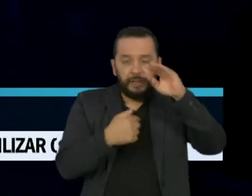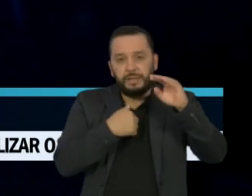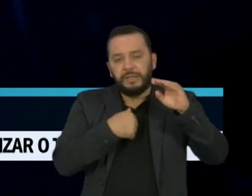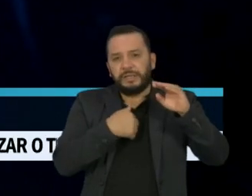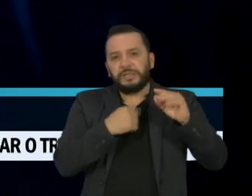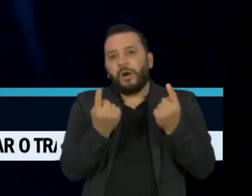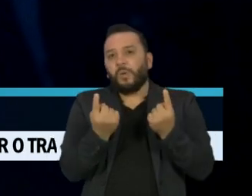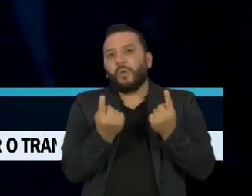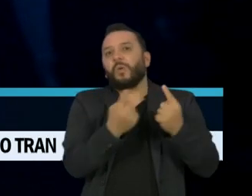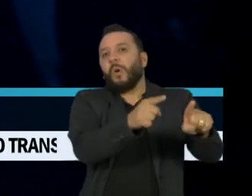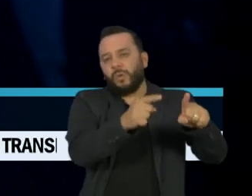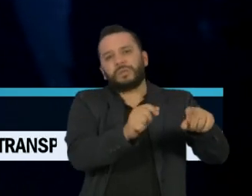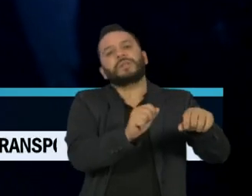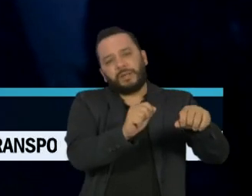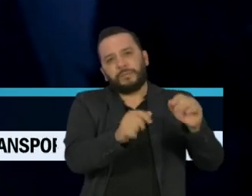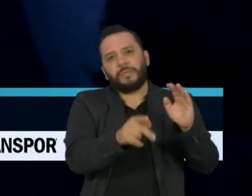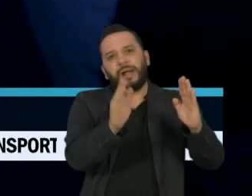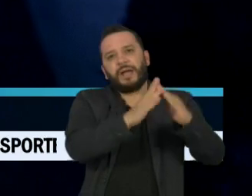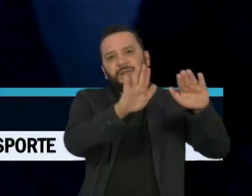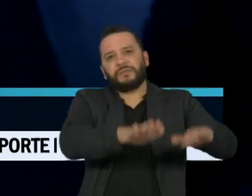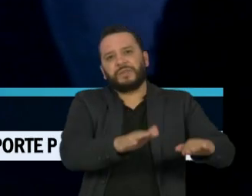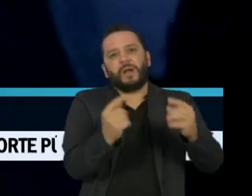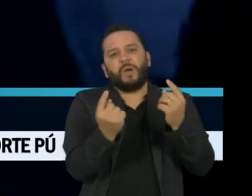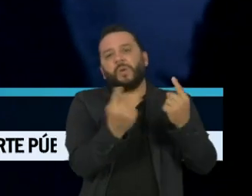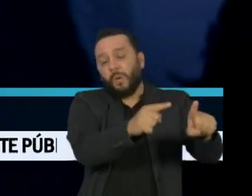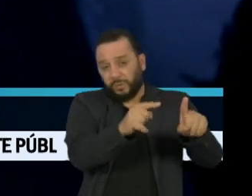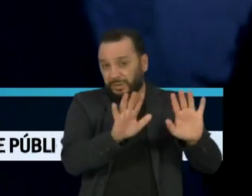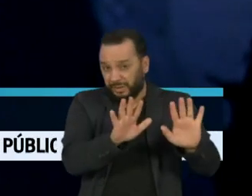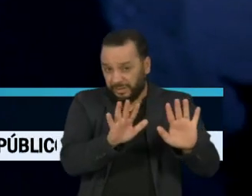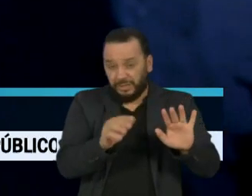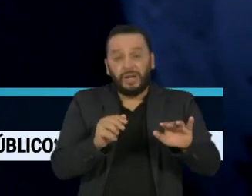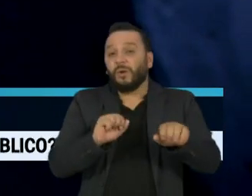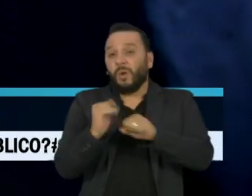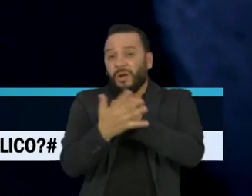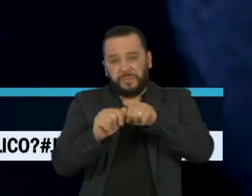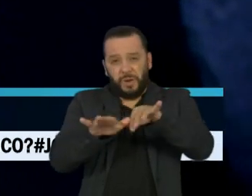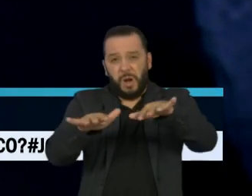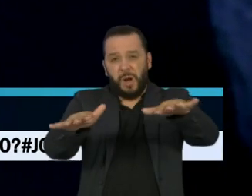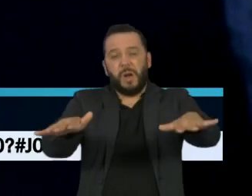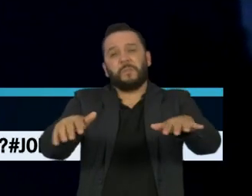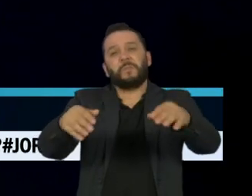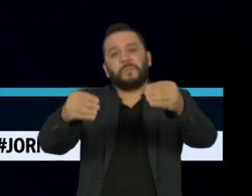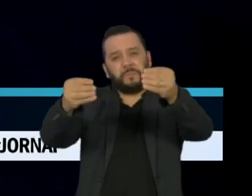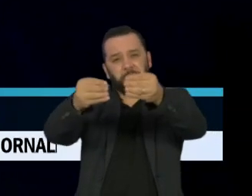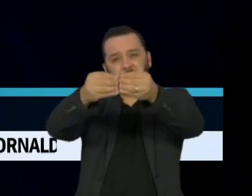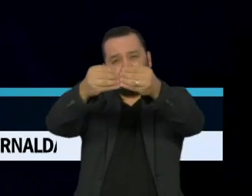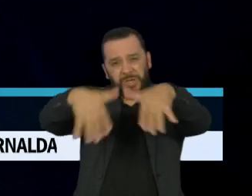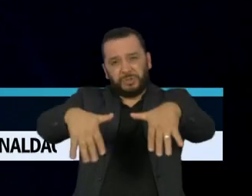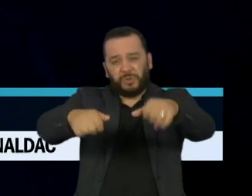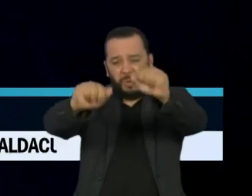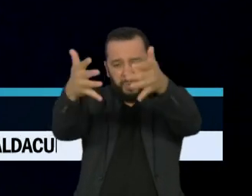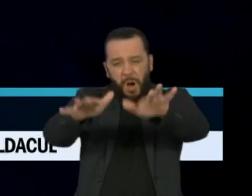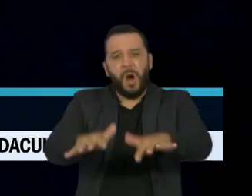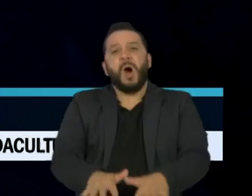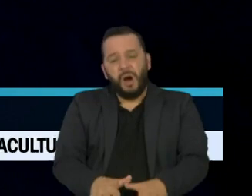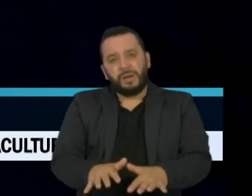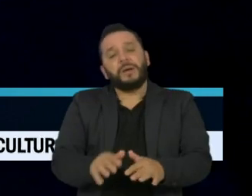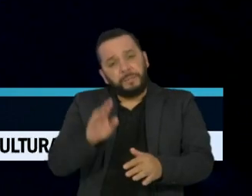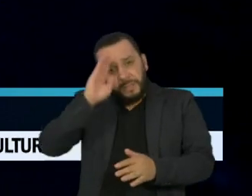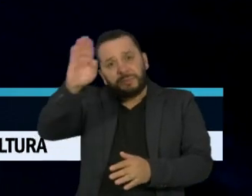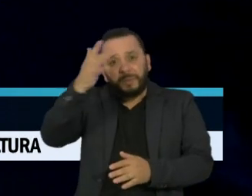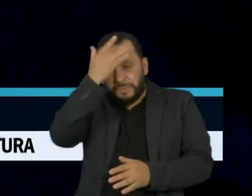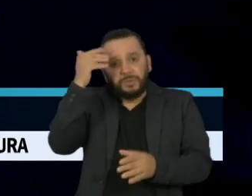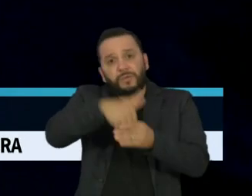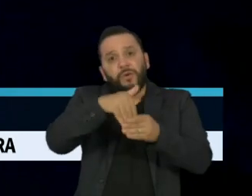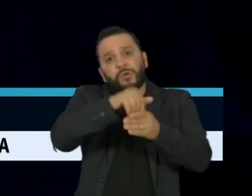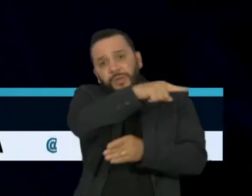podem ter contribuído para agravar a crise de saúde, principalmente entre seus eleitores. É o que concluiu um estudo feito por